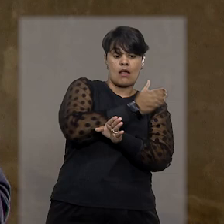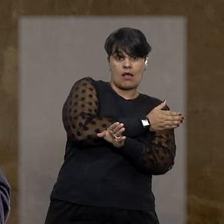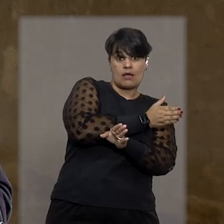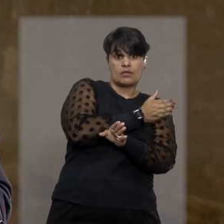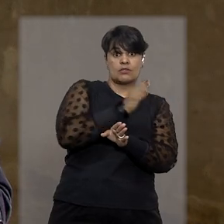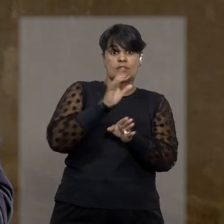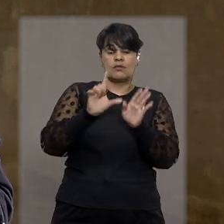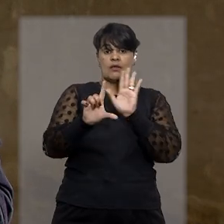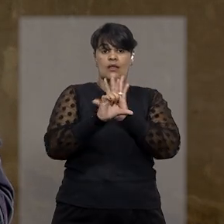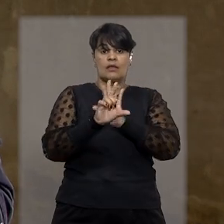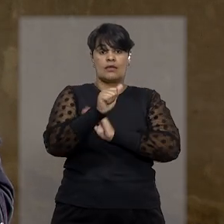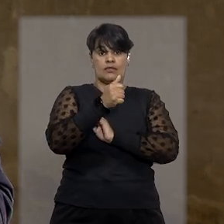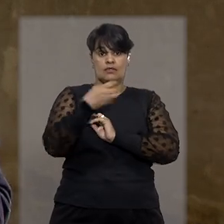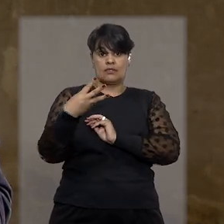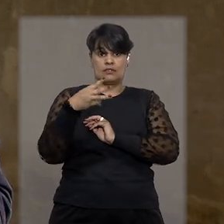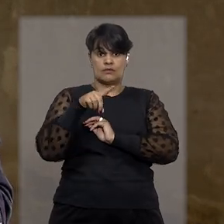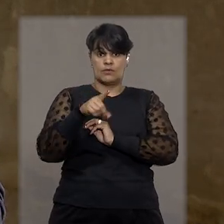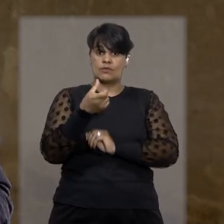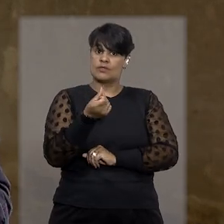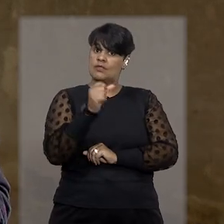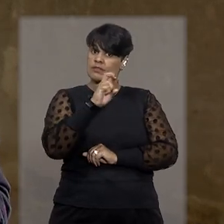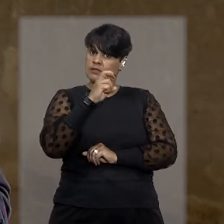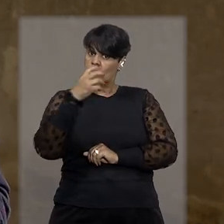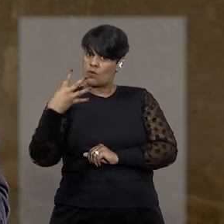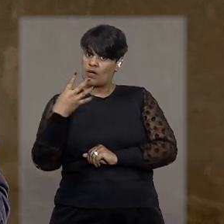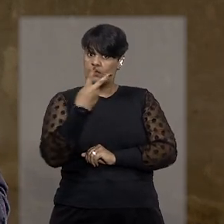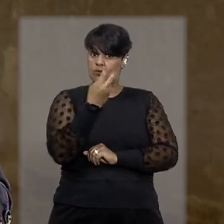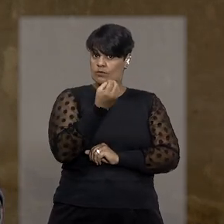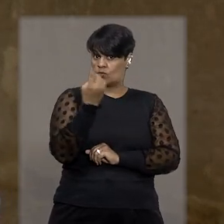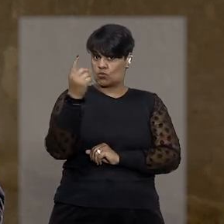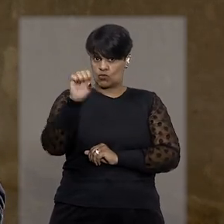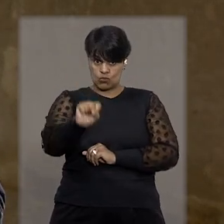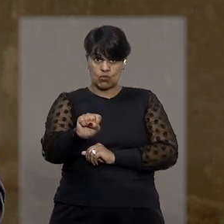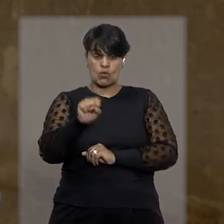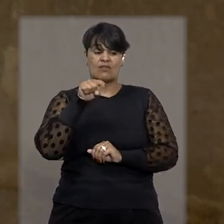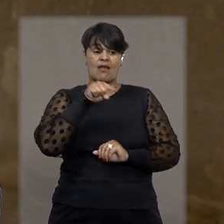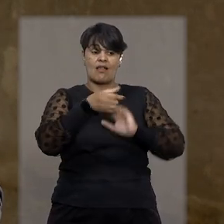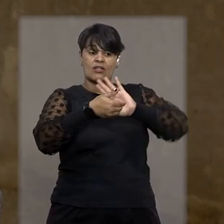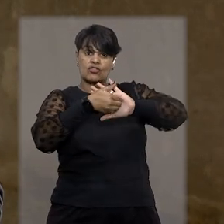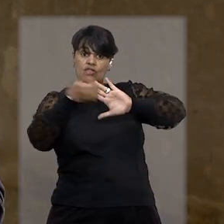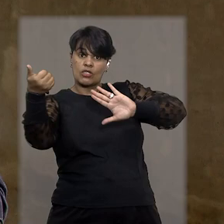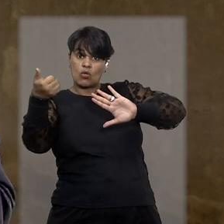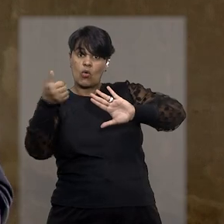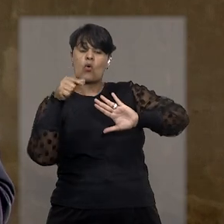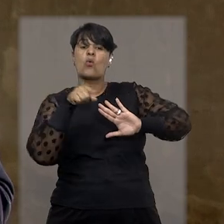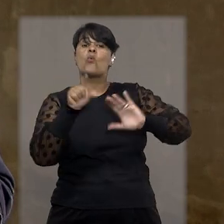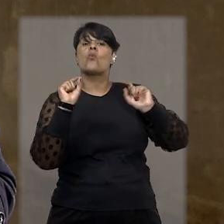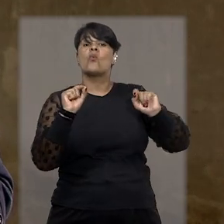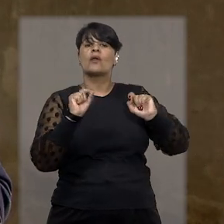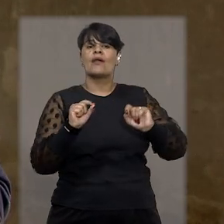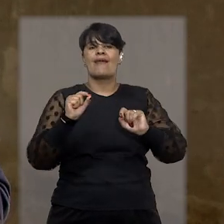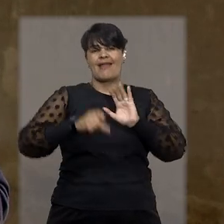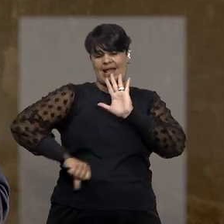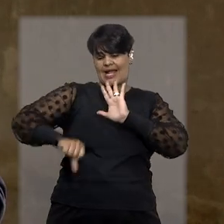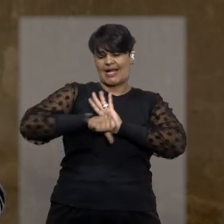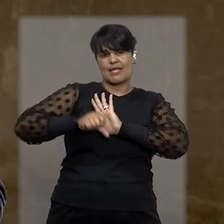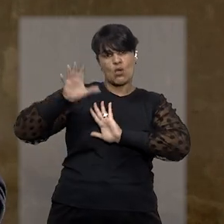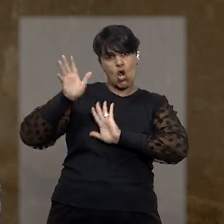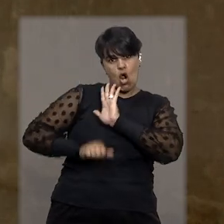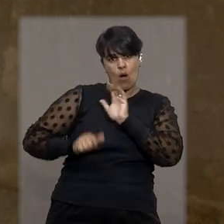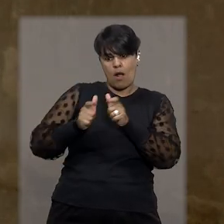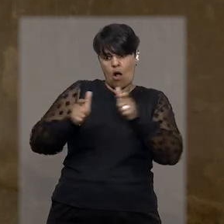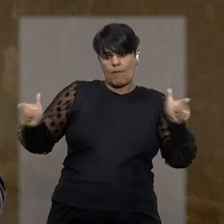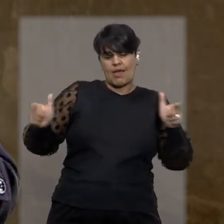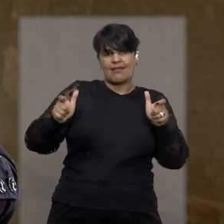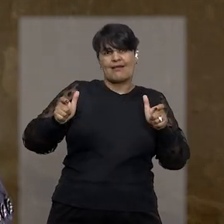13.654 de 2018, que retirou do crime de roubo a causa de aumento de pena pelo